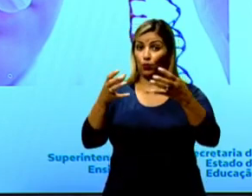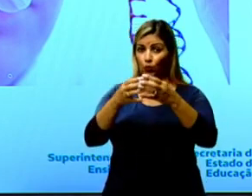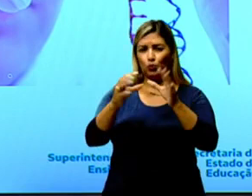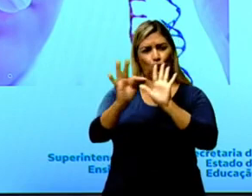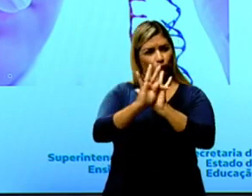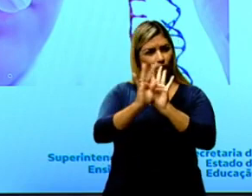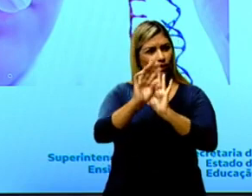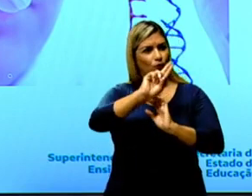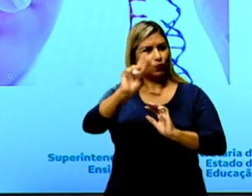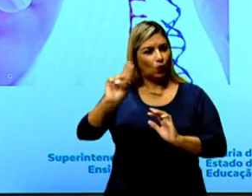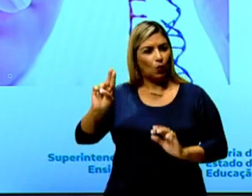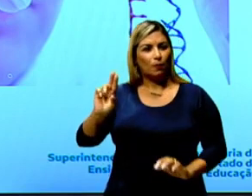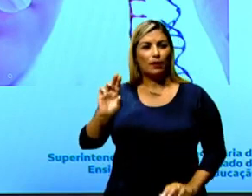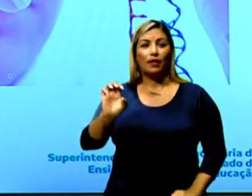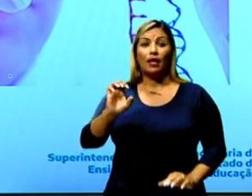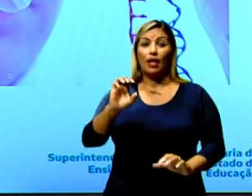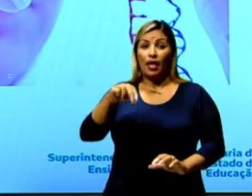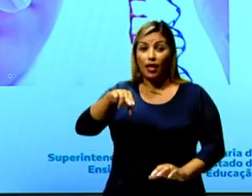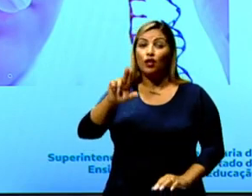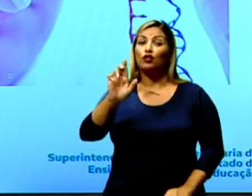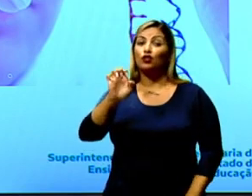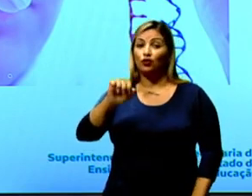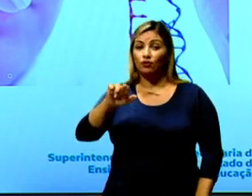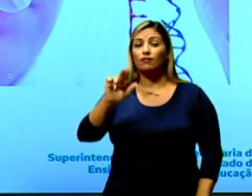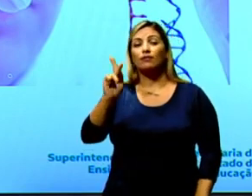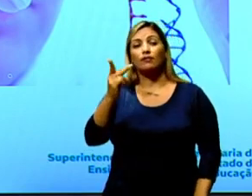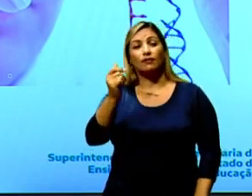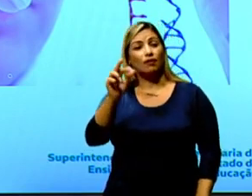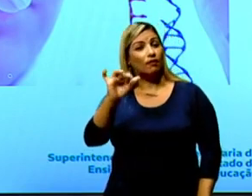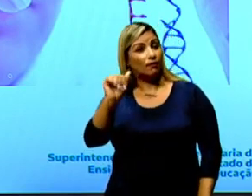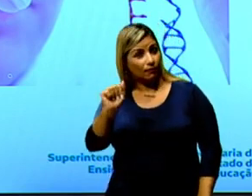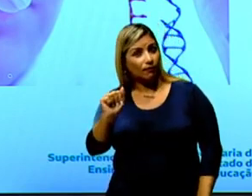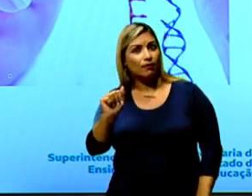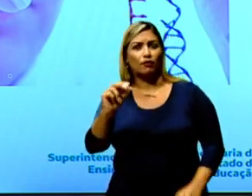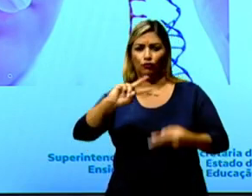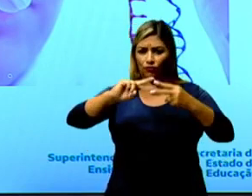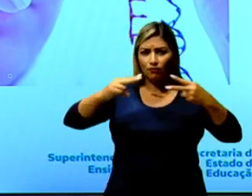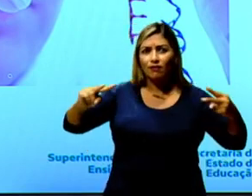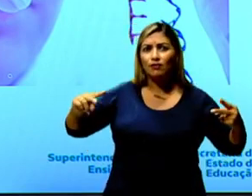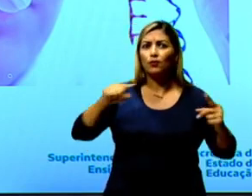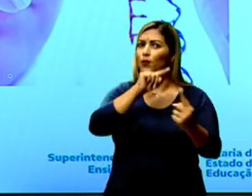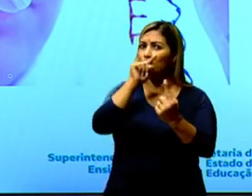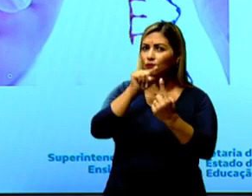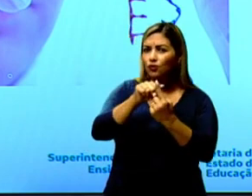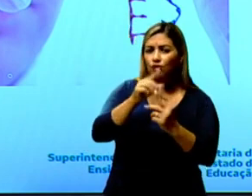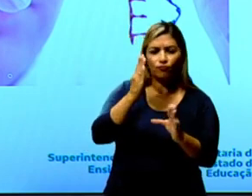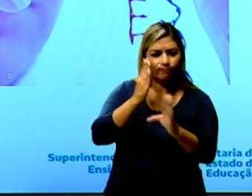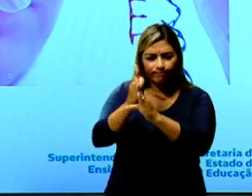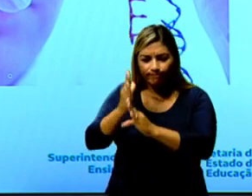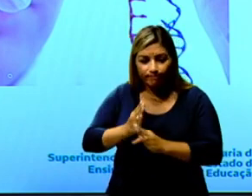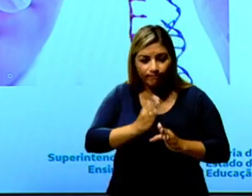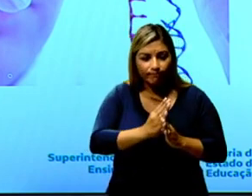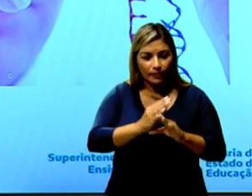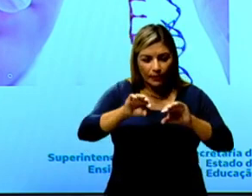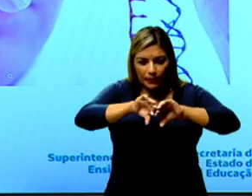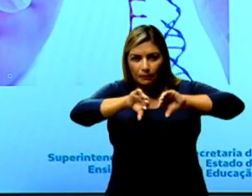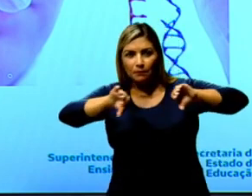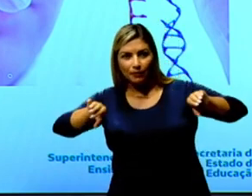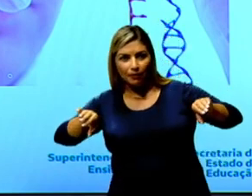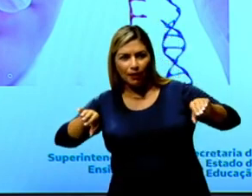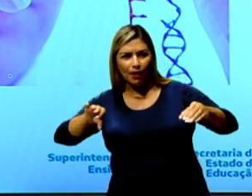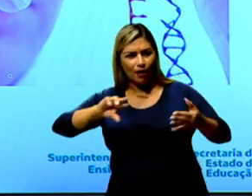é conhecido como engenharia genética. Que tem como objetivo identificar, isolar,